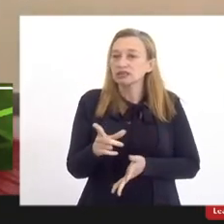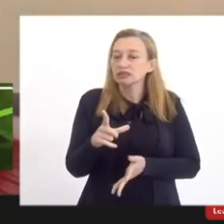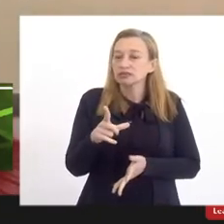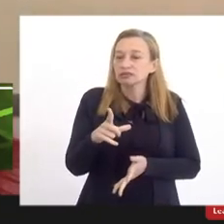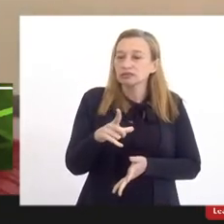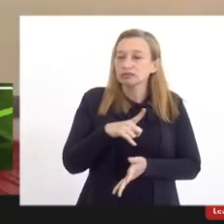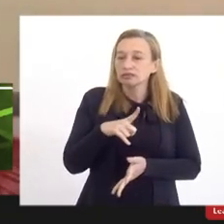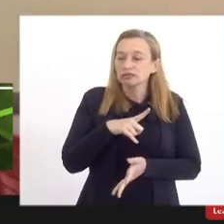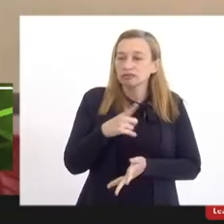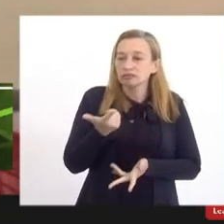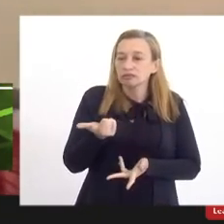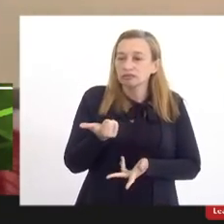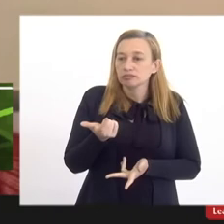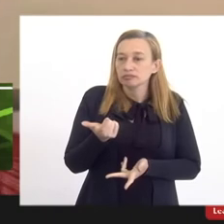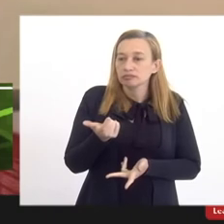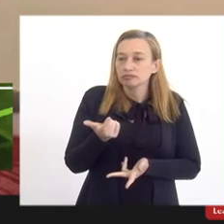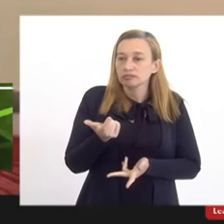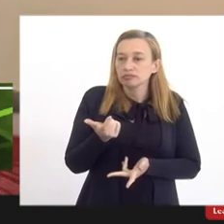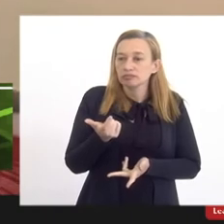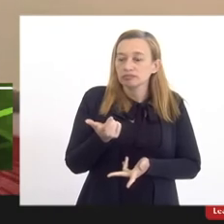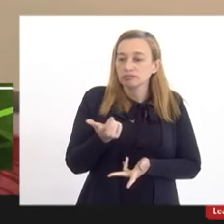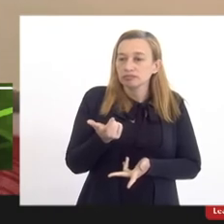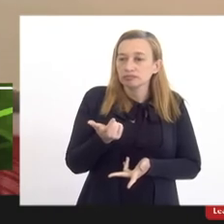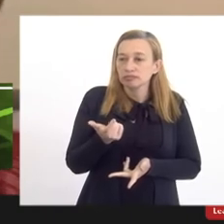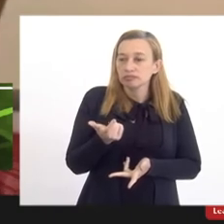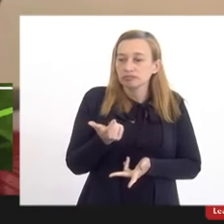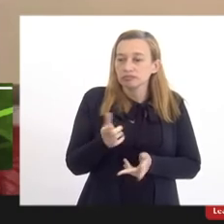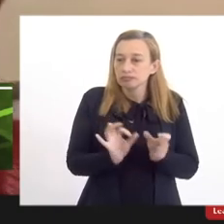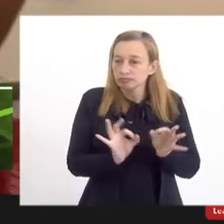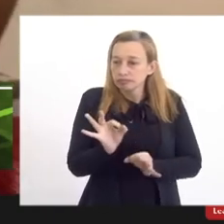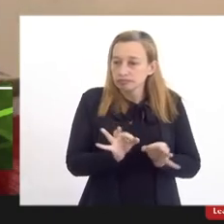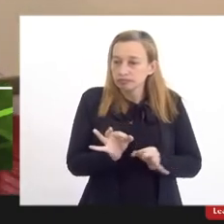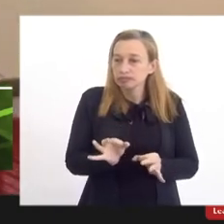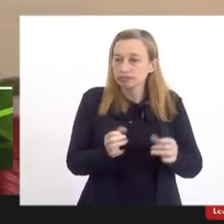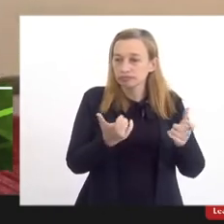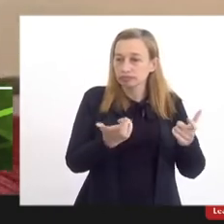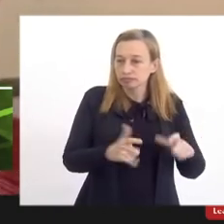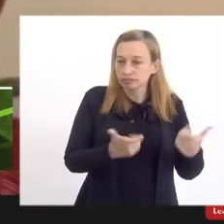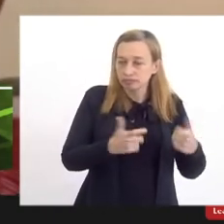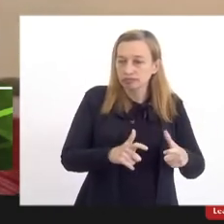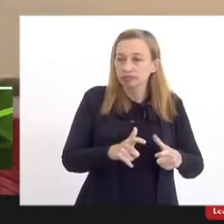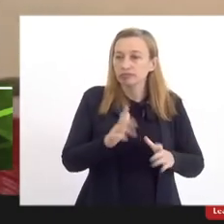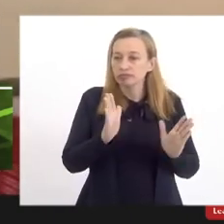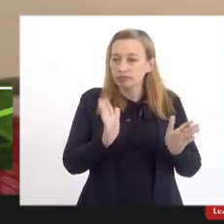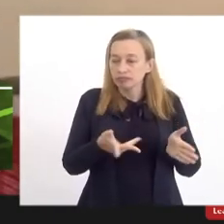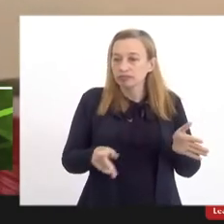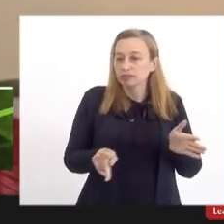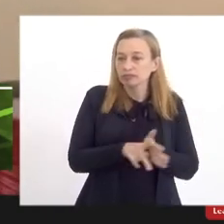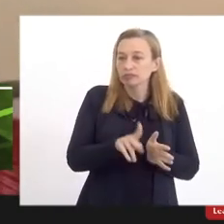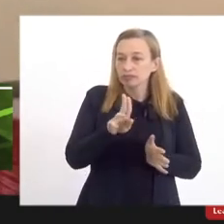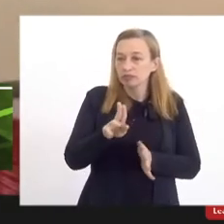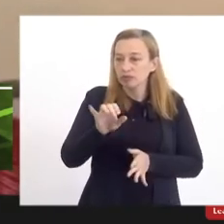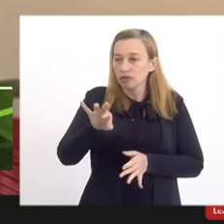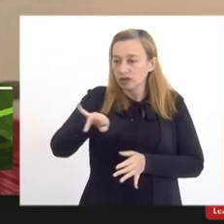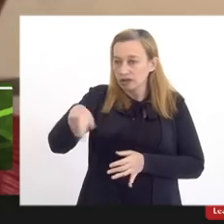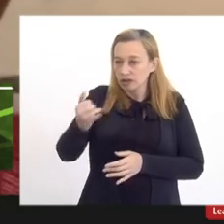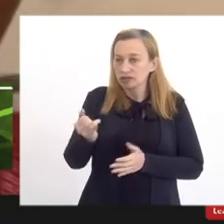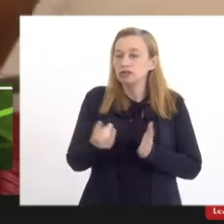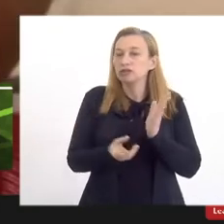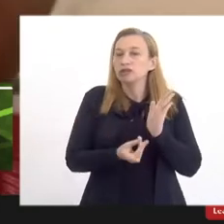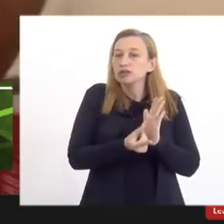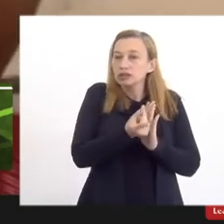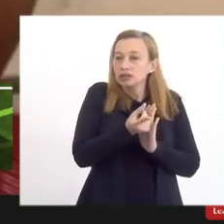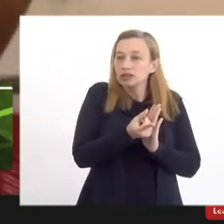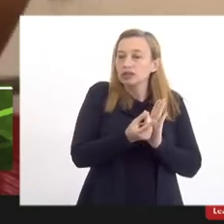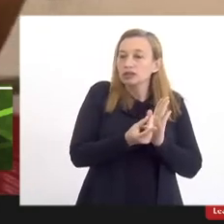mente a adequação desse campus que agora será o UERJ mas também os investimentos